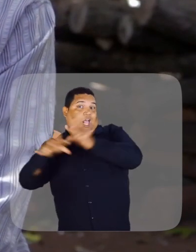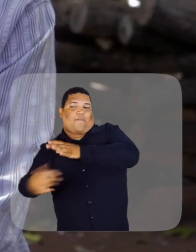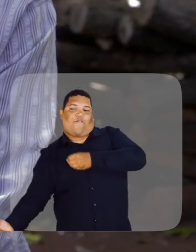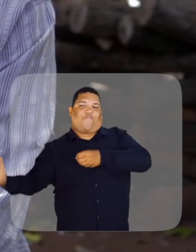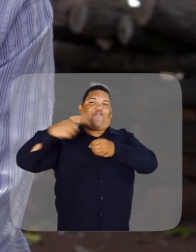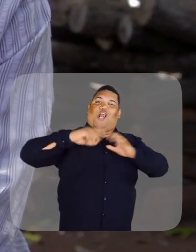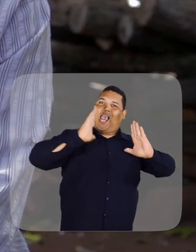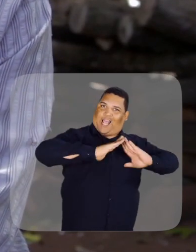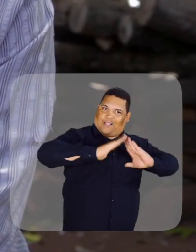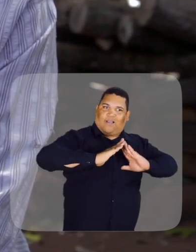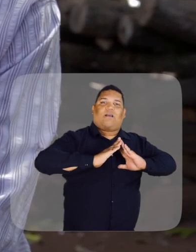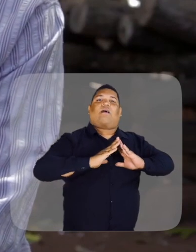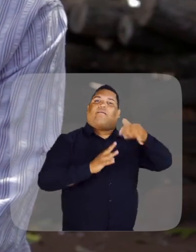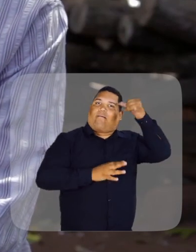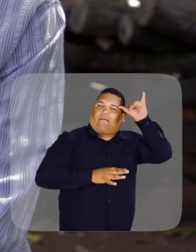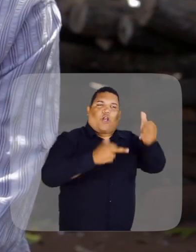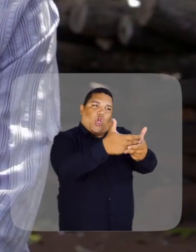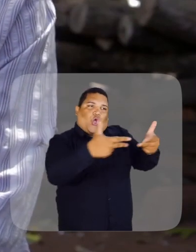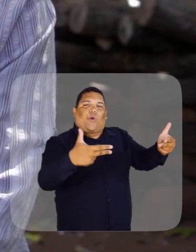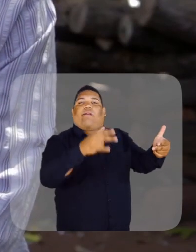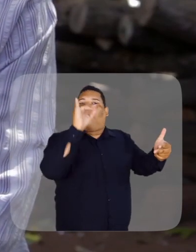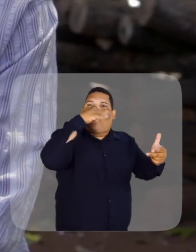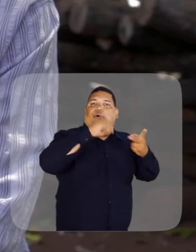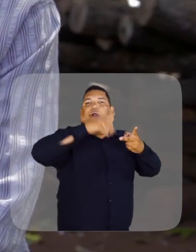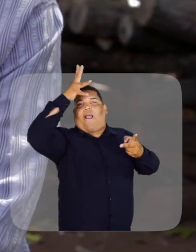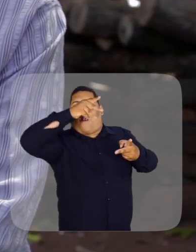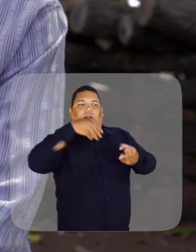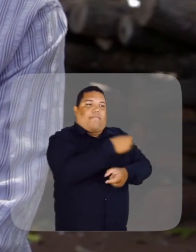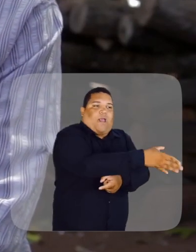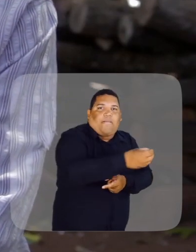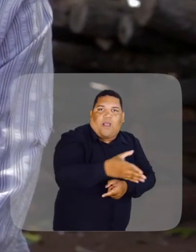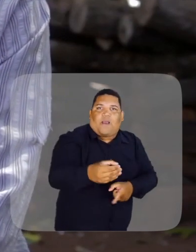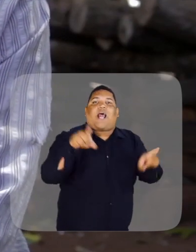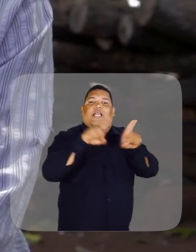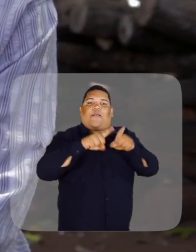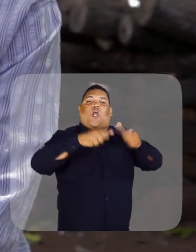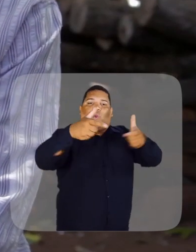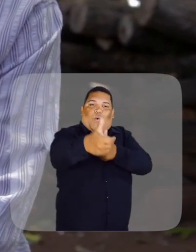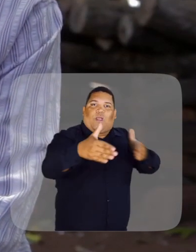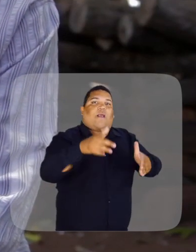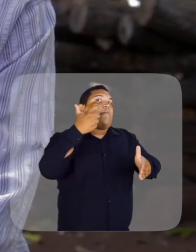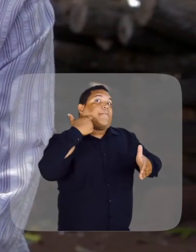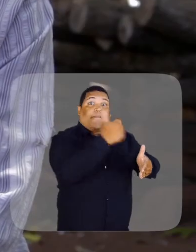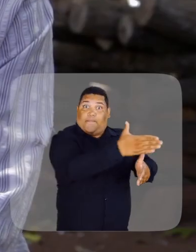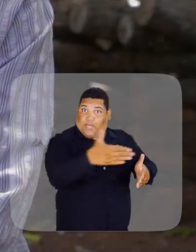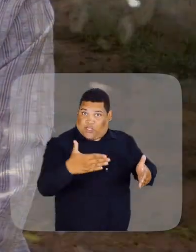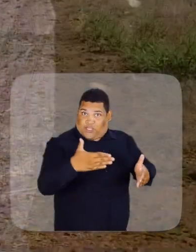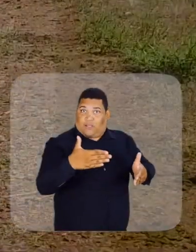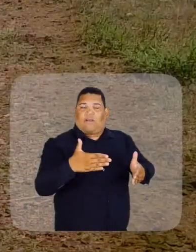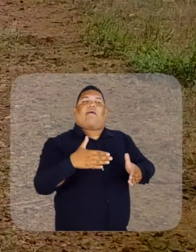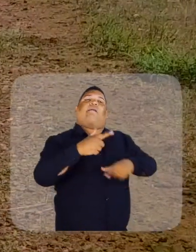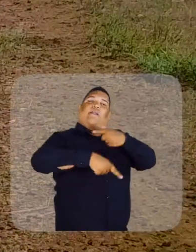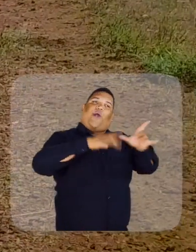leite, volto para casa. Aí vou dar comida para as criações, Tem porco, tem galinha, tem um tanquinho de